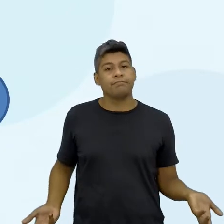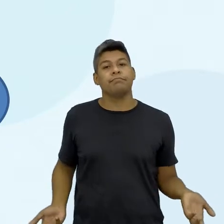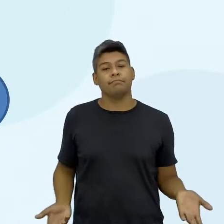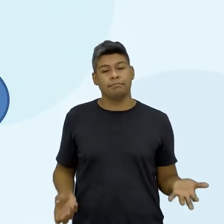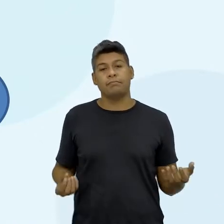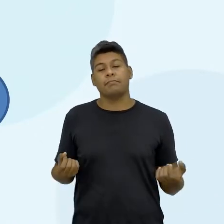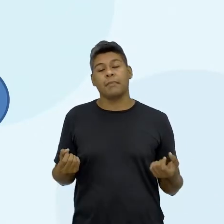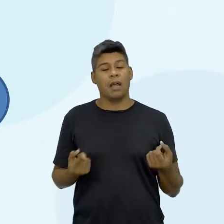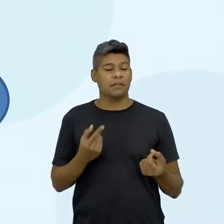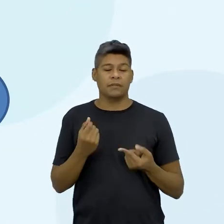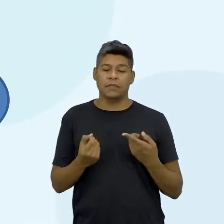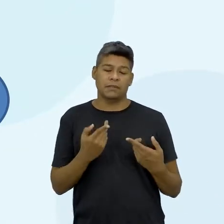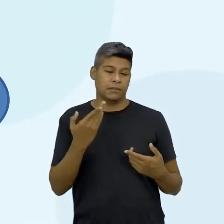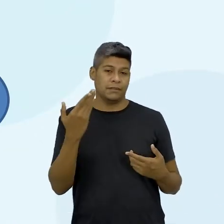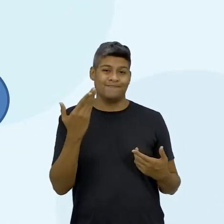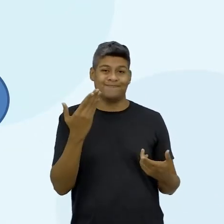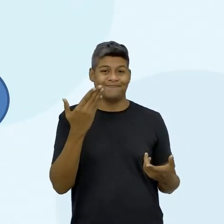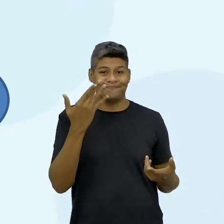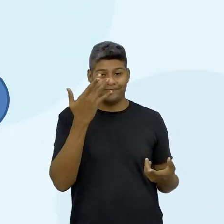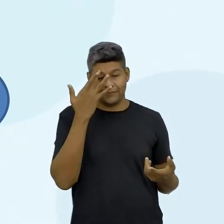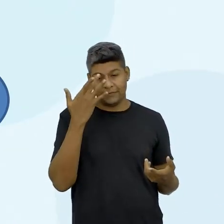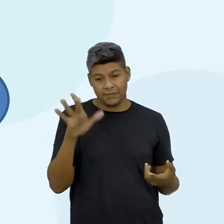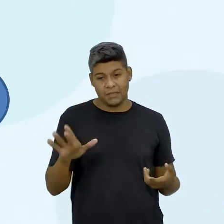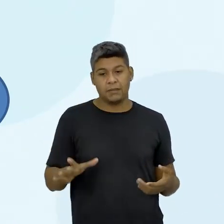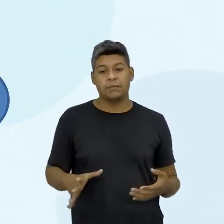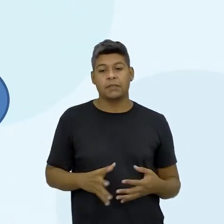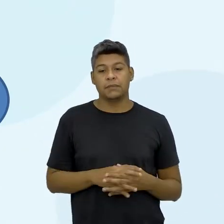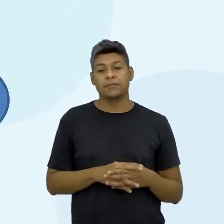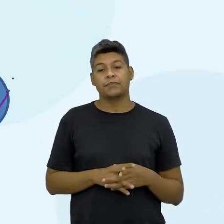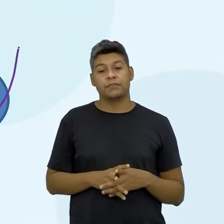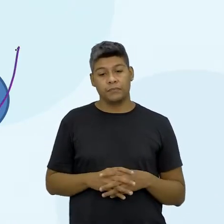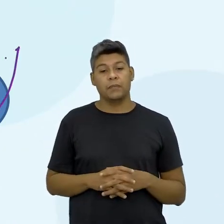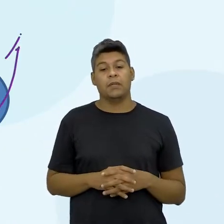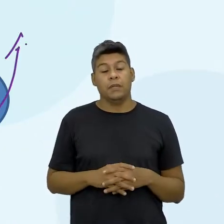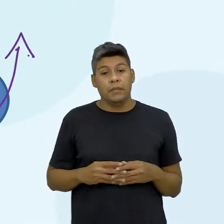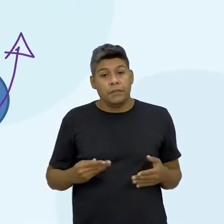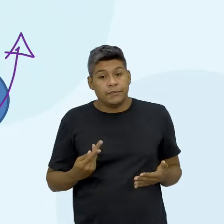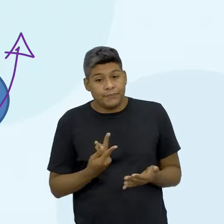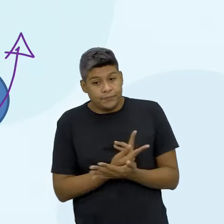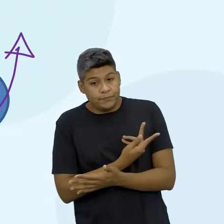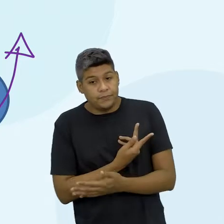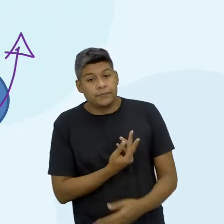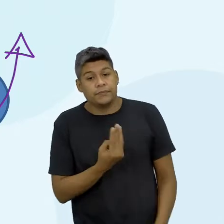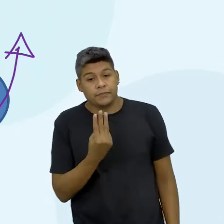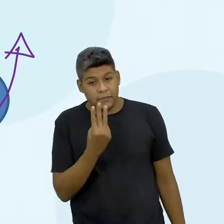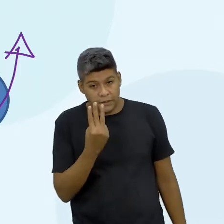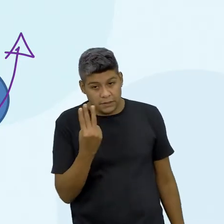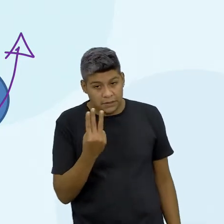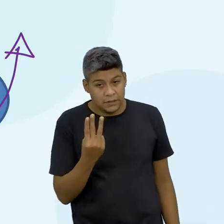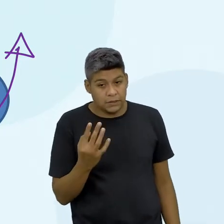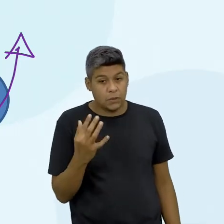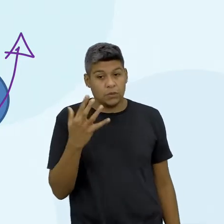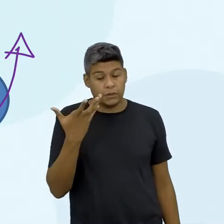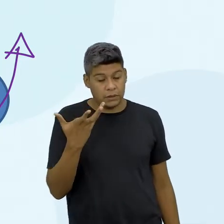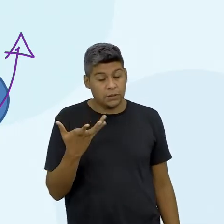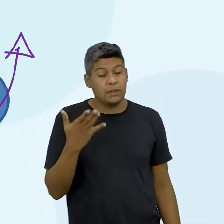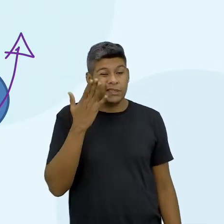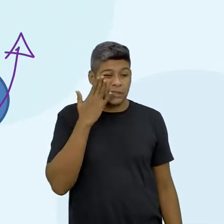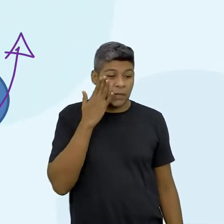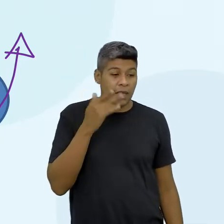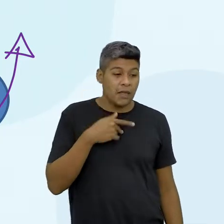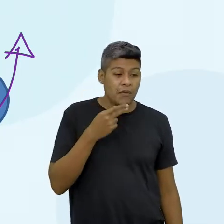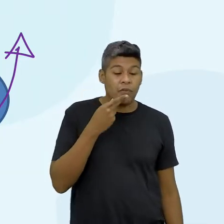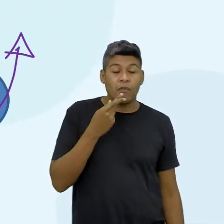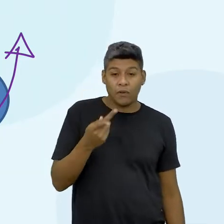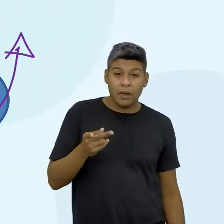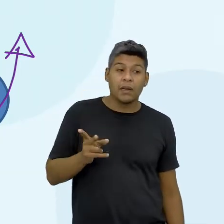está prevendo. Então, essa reserva de emergência na situação 3 aconteceu. Lembrando ainda que eu falei